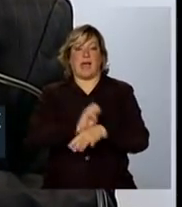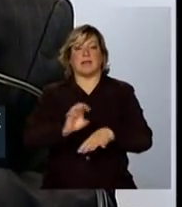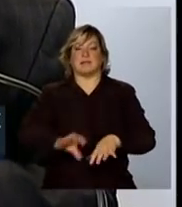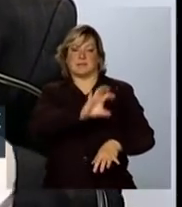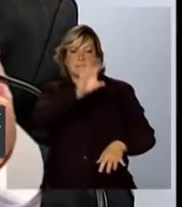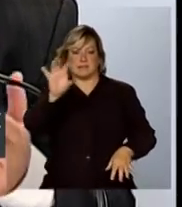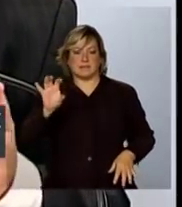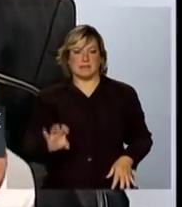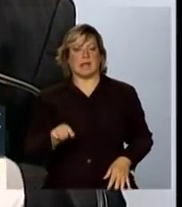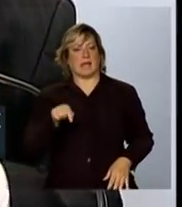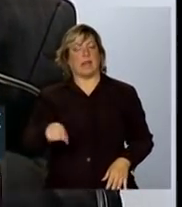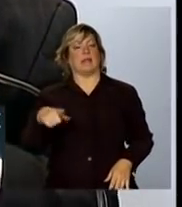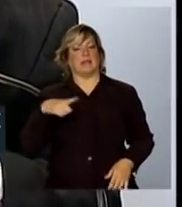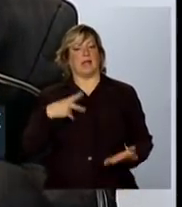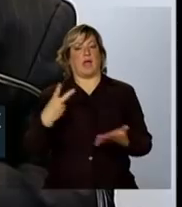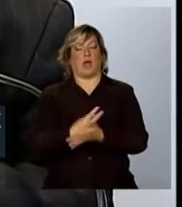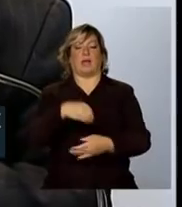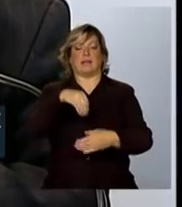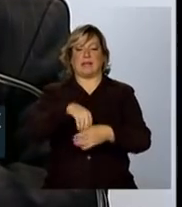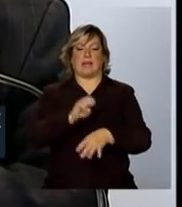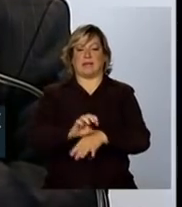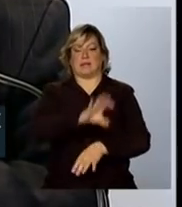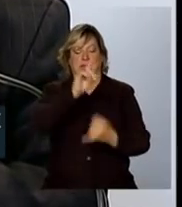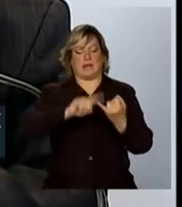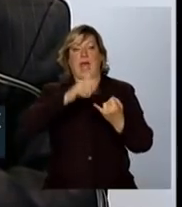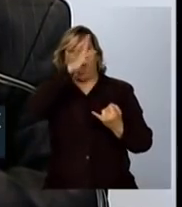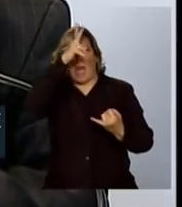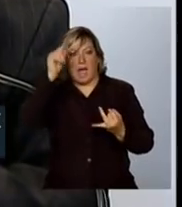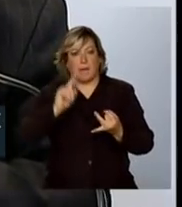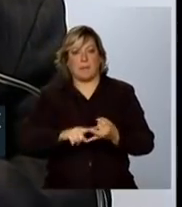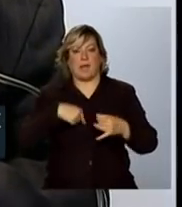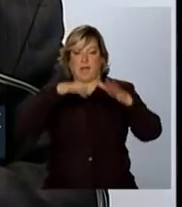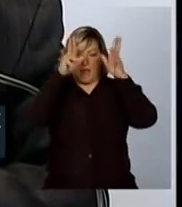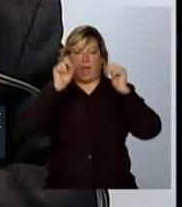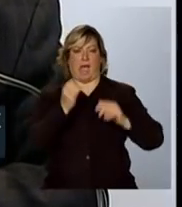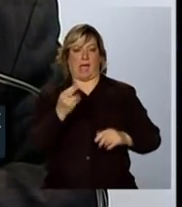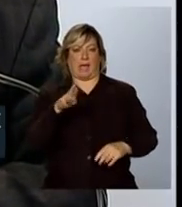ocorre em vários estados, para citar aqui, o Amazonas, o Acre,